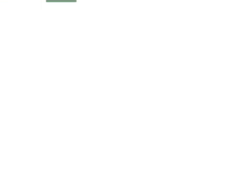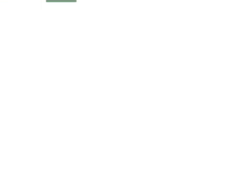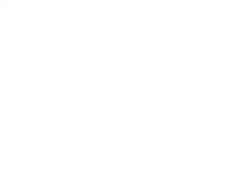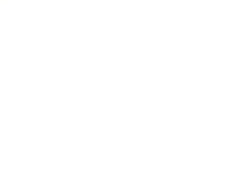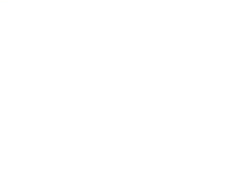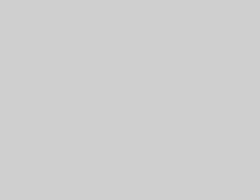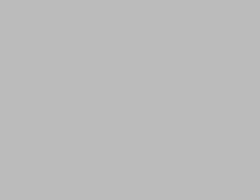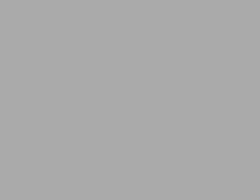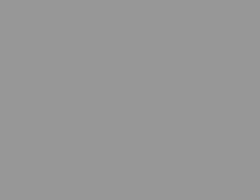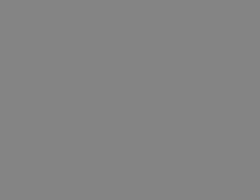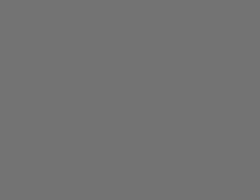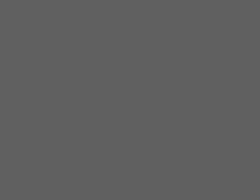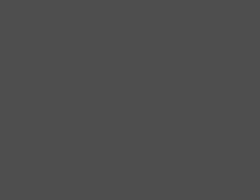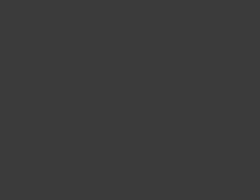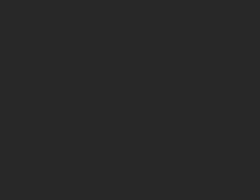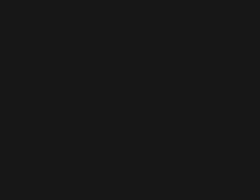Tira Dúvidas